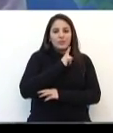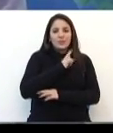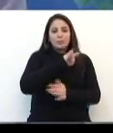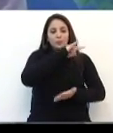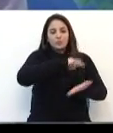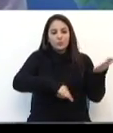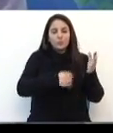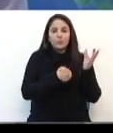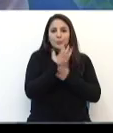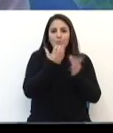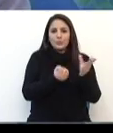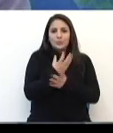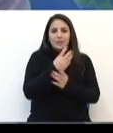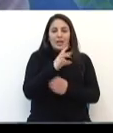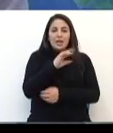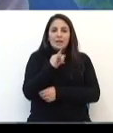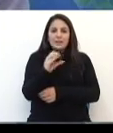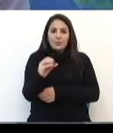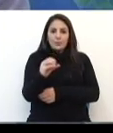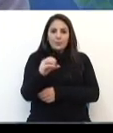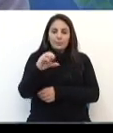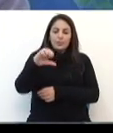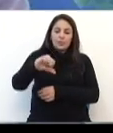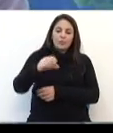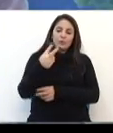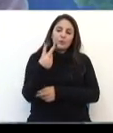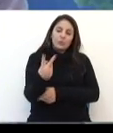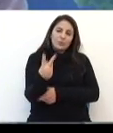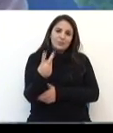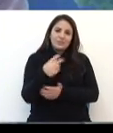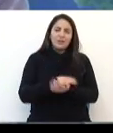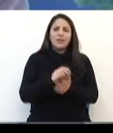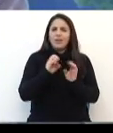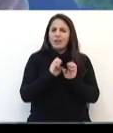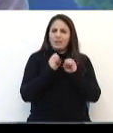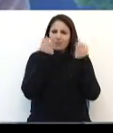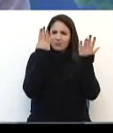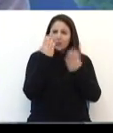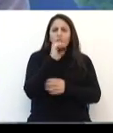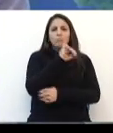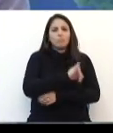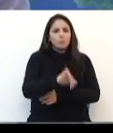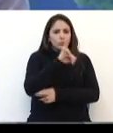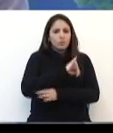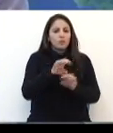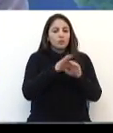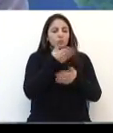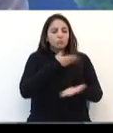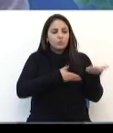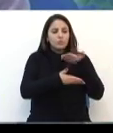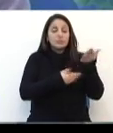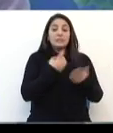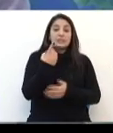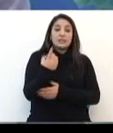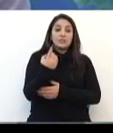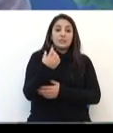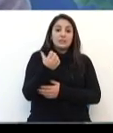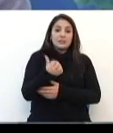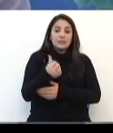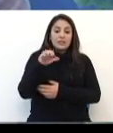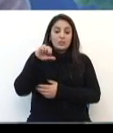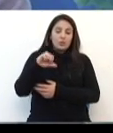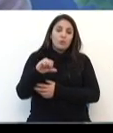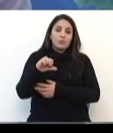que nós temos dos documentos produzidos na Rio 92. A Rio 92 foi um evento muito importante, envolveu 179